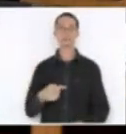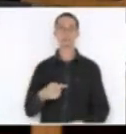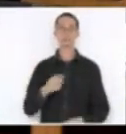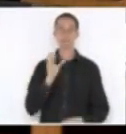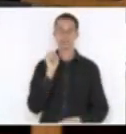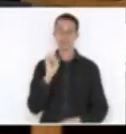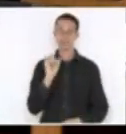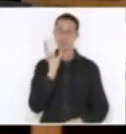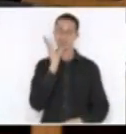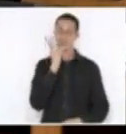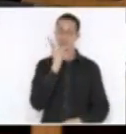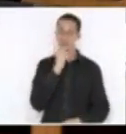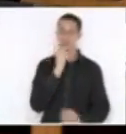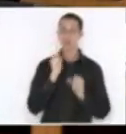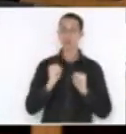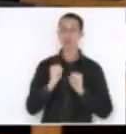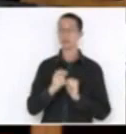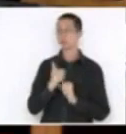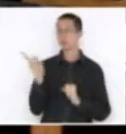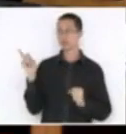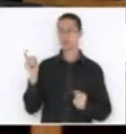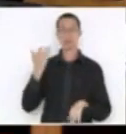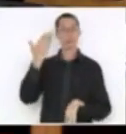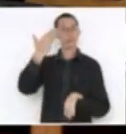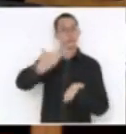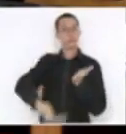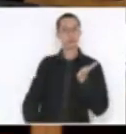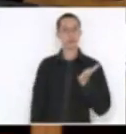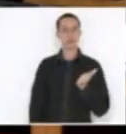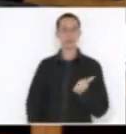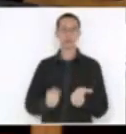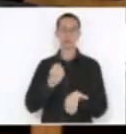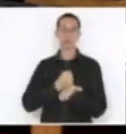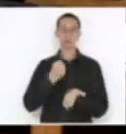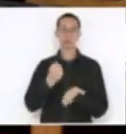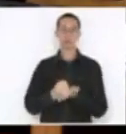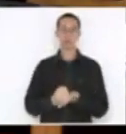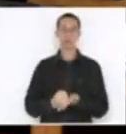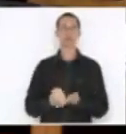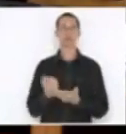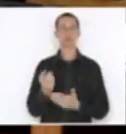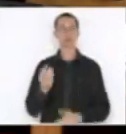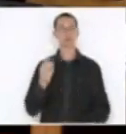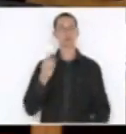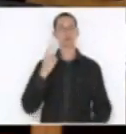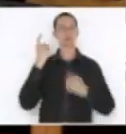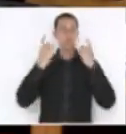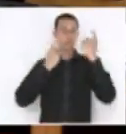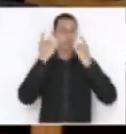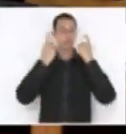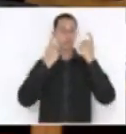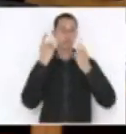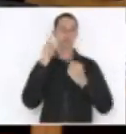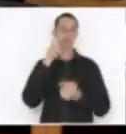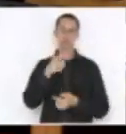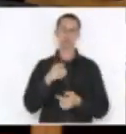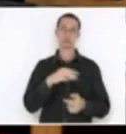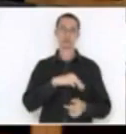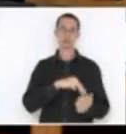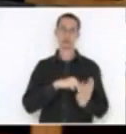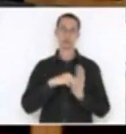para se funcionar, eles podem perder o contrato e podem perder a efetividade para eles. Estamos preocupados com o objetivo da medida provisória. Então, talvez